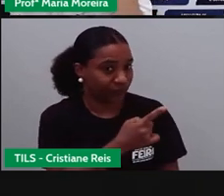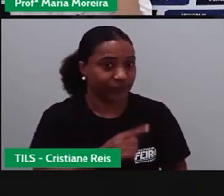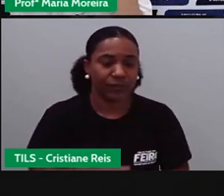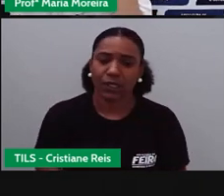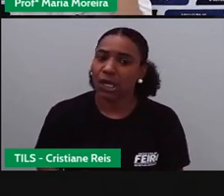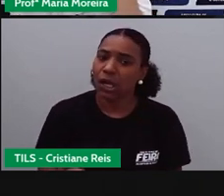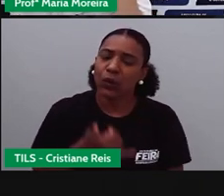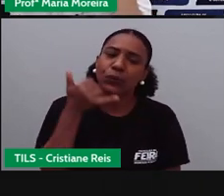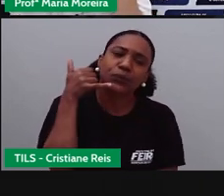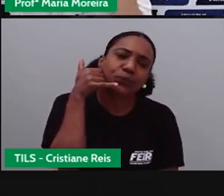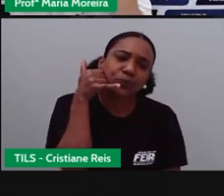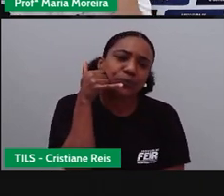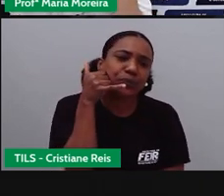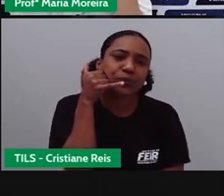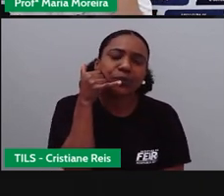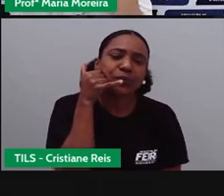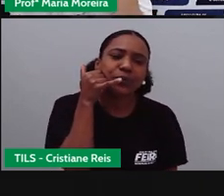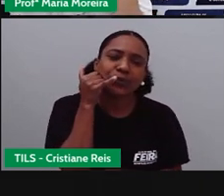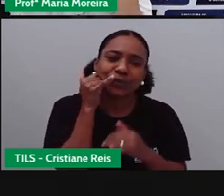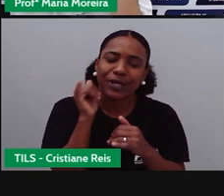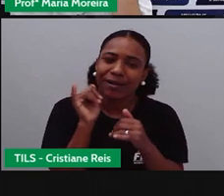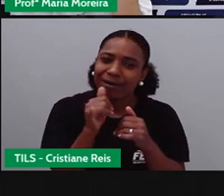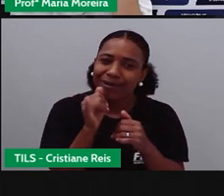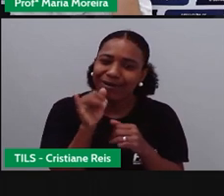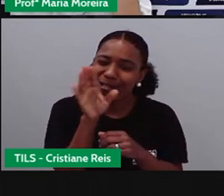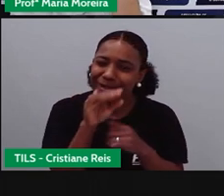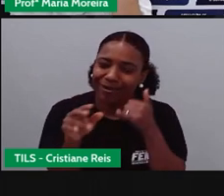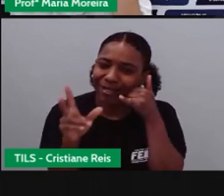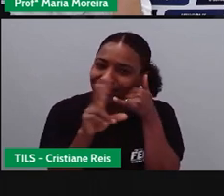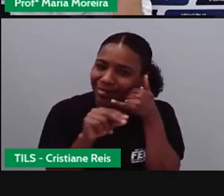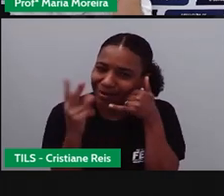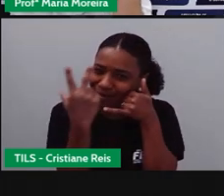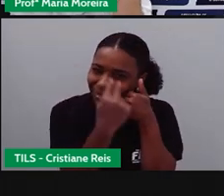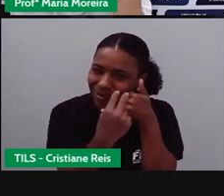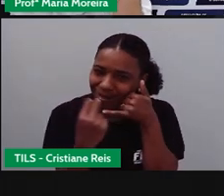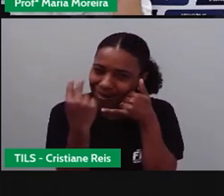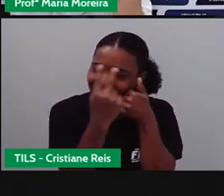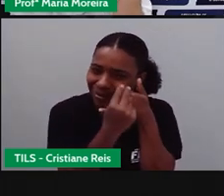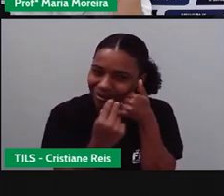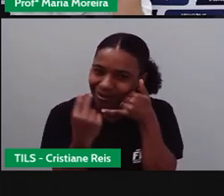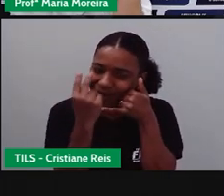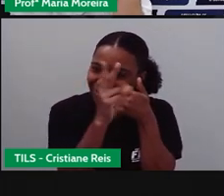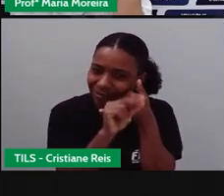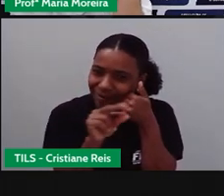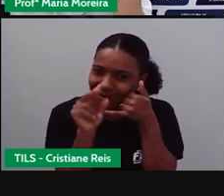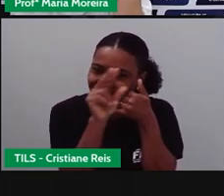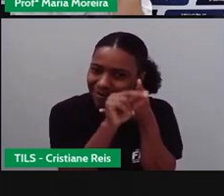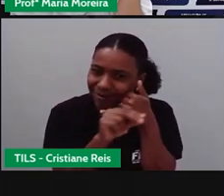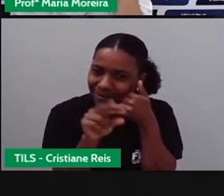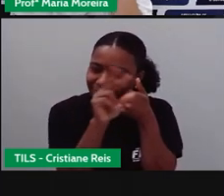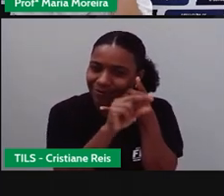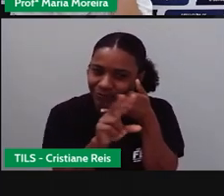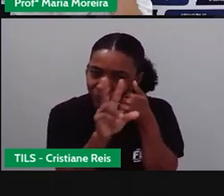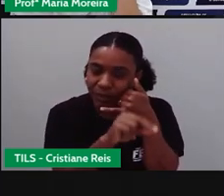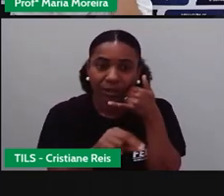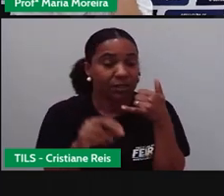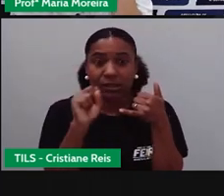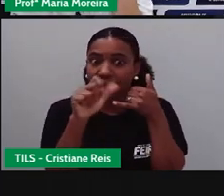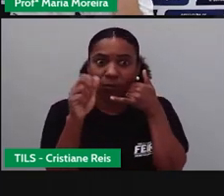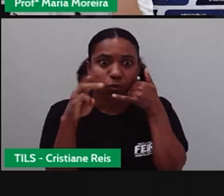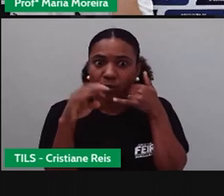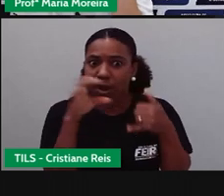e passo um trote. A SAMU sai do local e vai para lá. Mas aí,